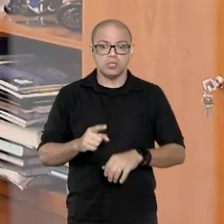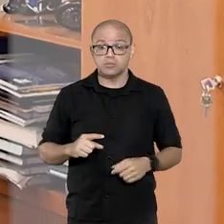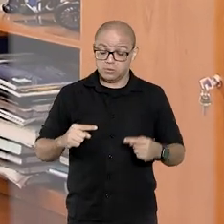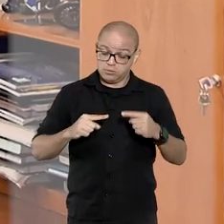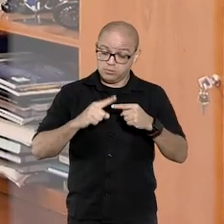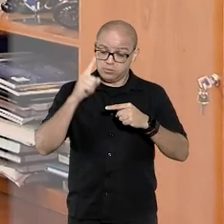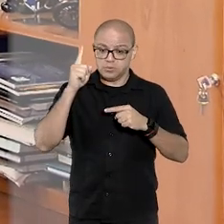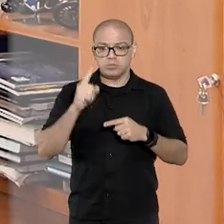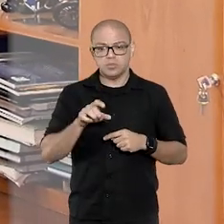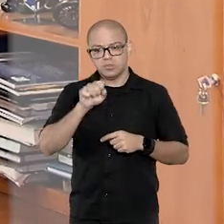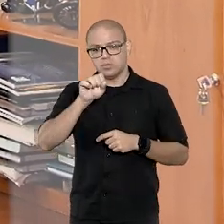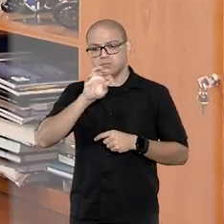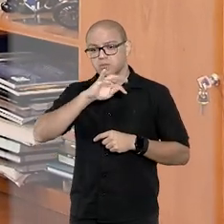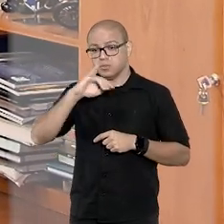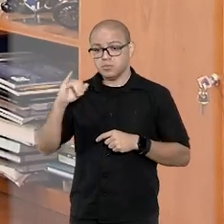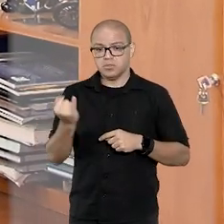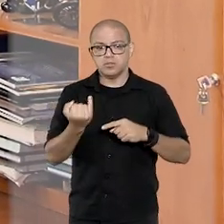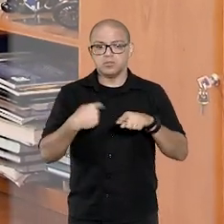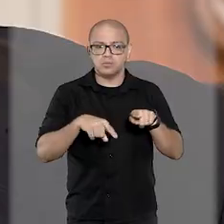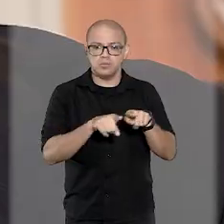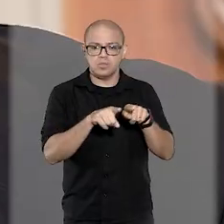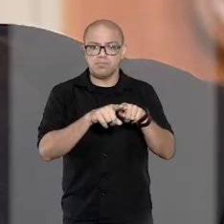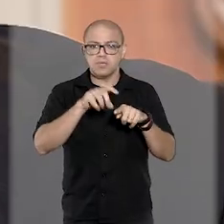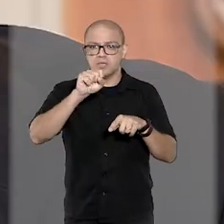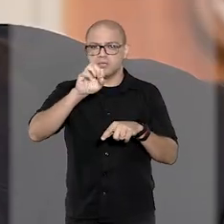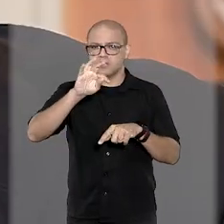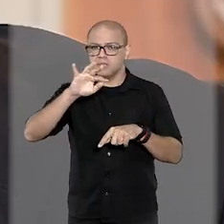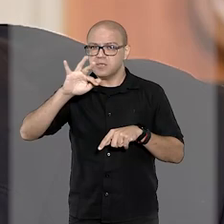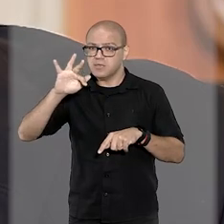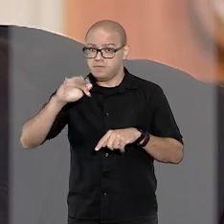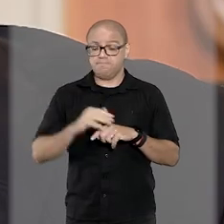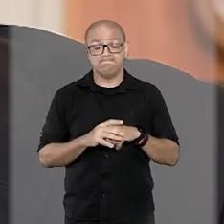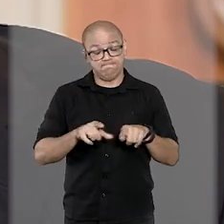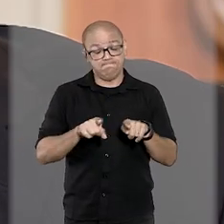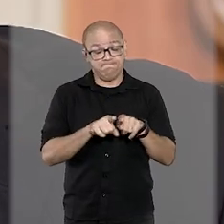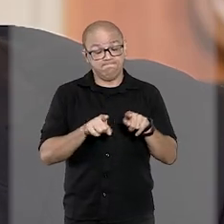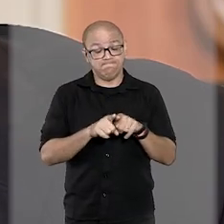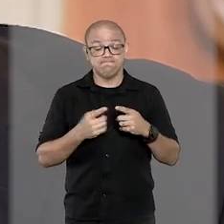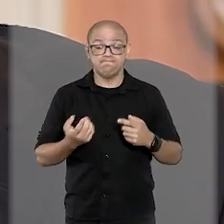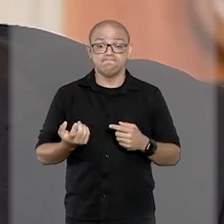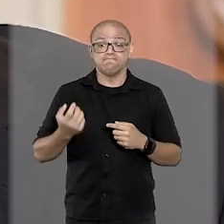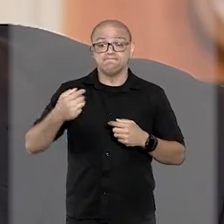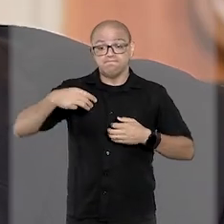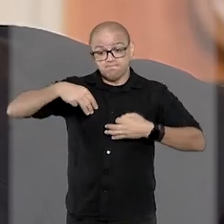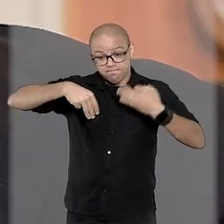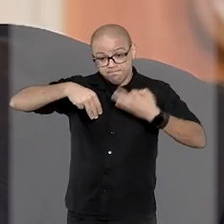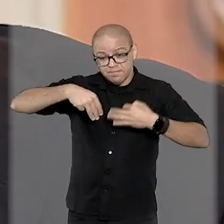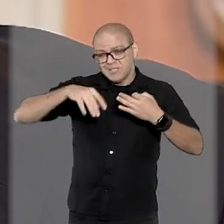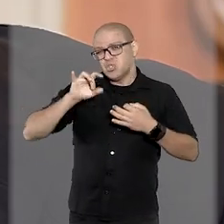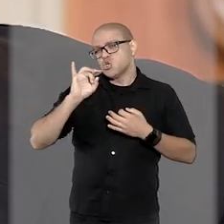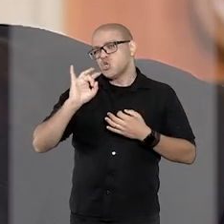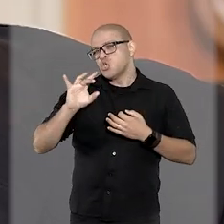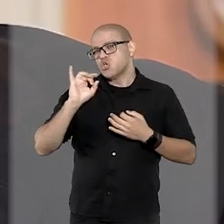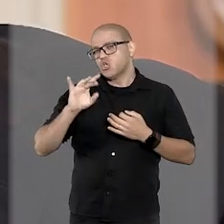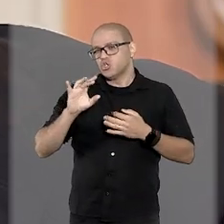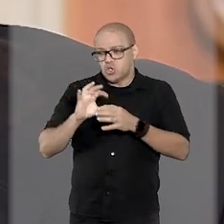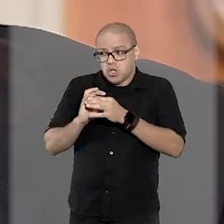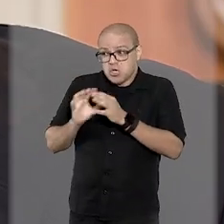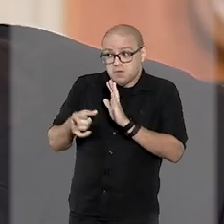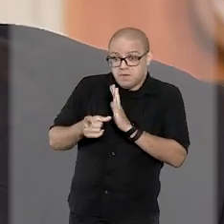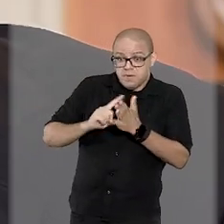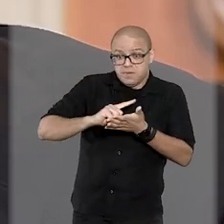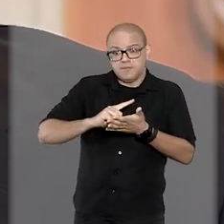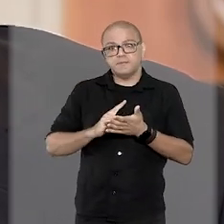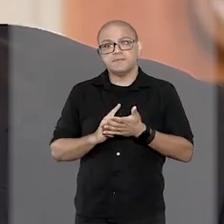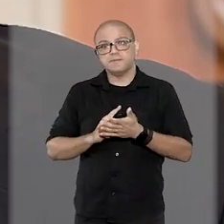o entendimento do STJ e do STF. O ministro pontuou que o médico só poderia ser privado da liberdade antes do